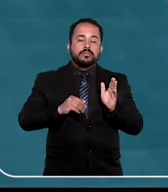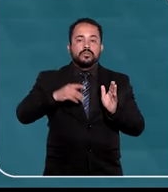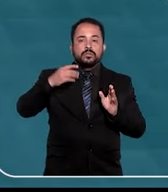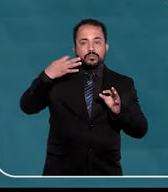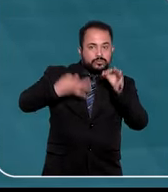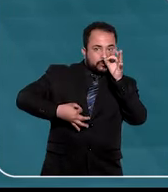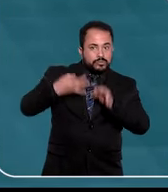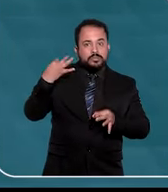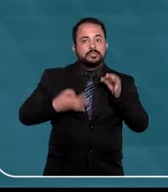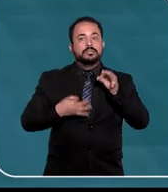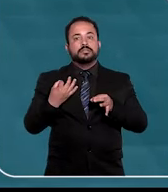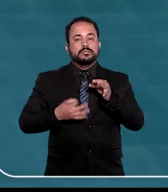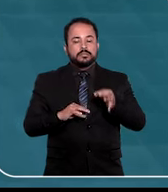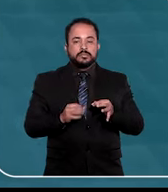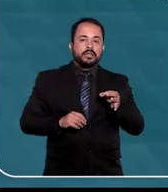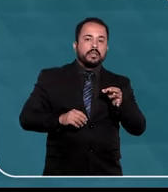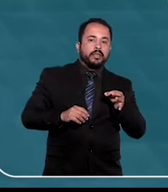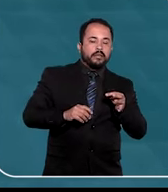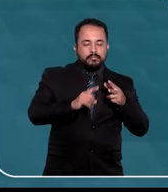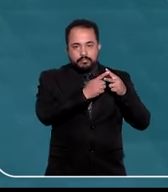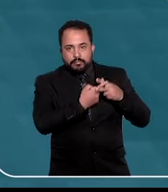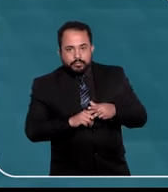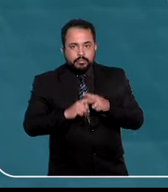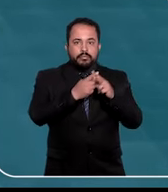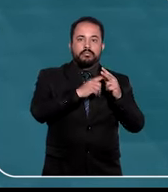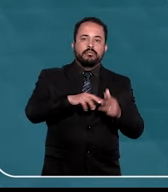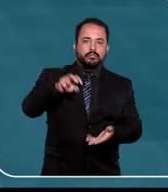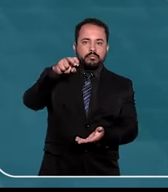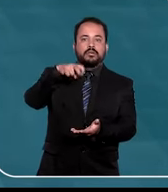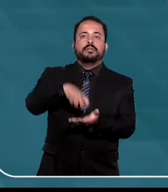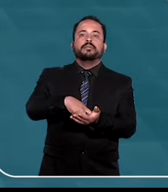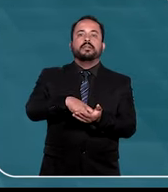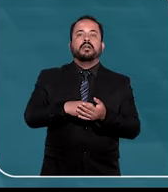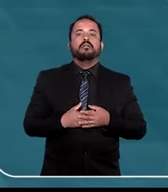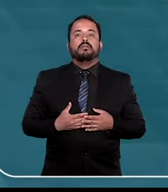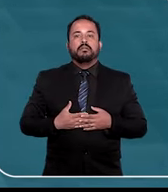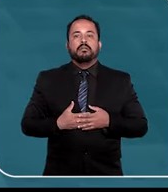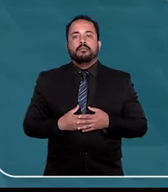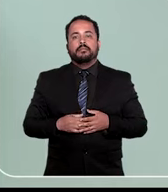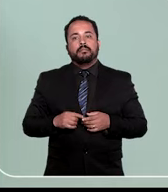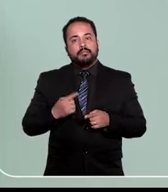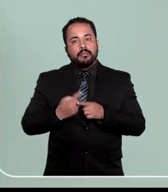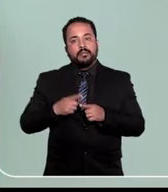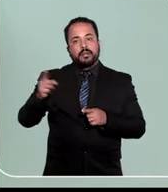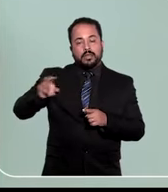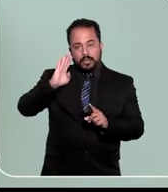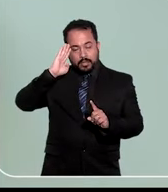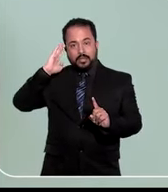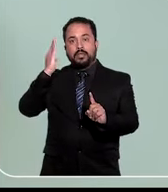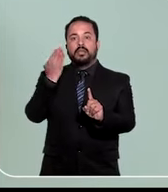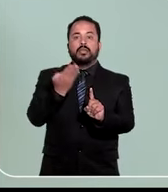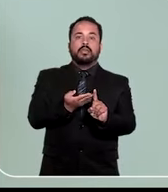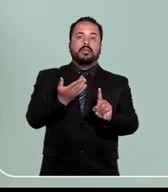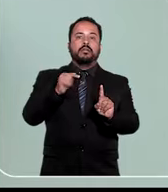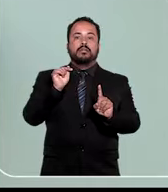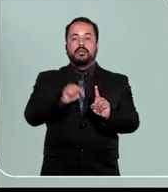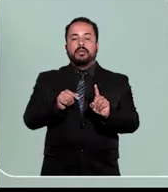direito, tem assegurado o direito de ingressar em juízo com uma ação de revisão criminal. Ela pode ser